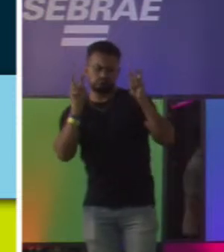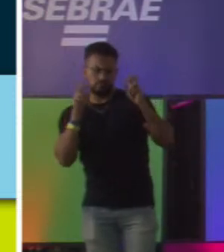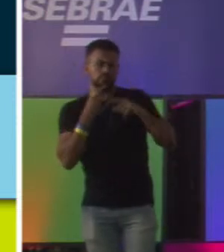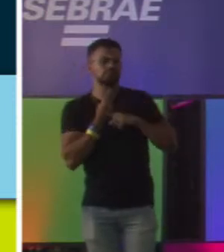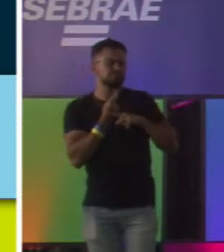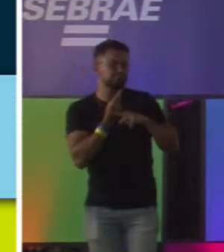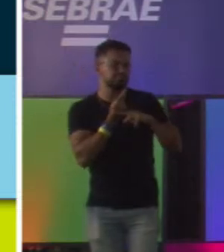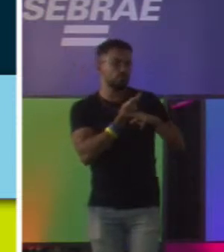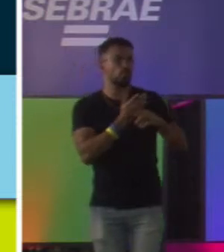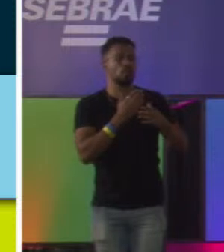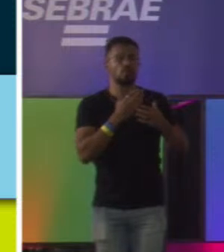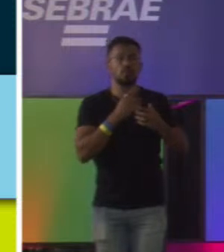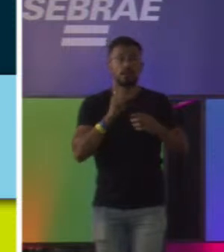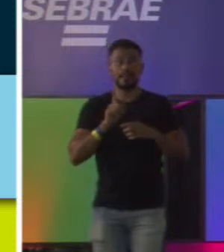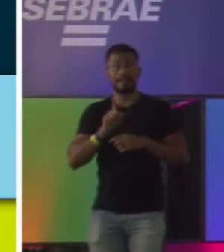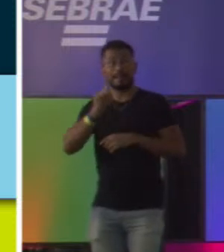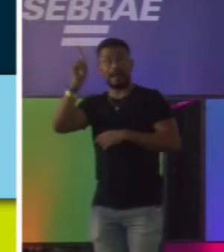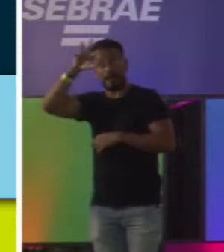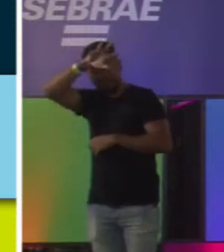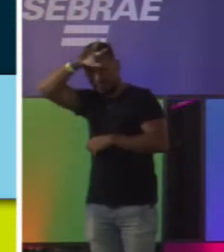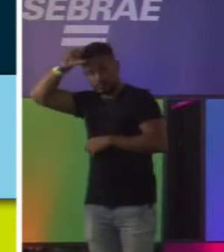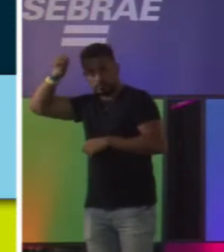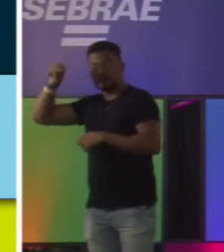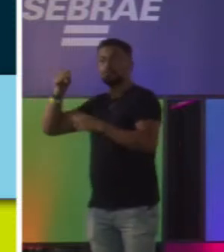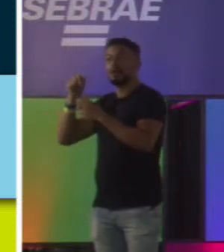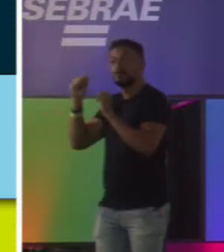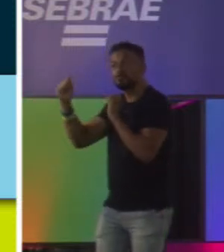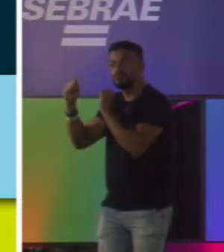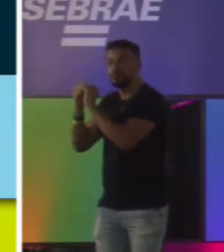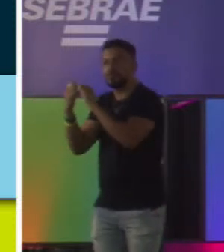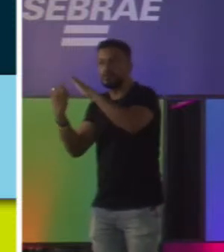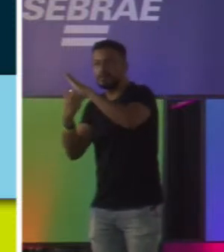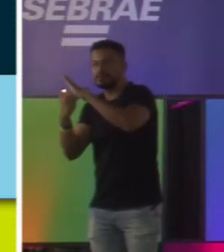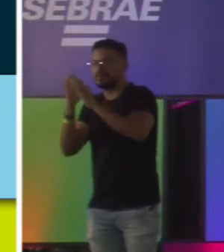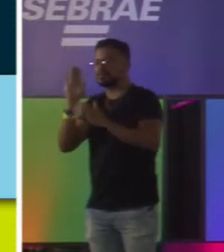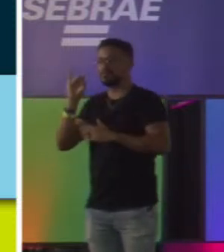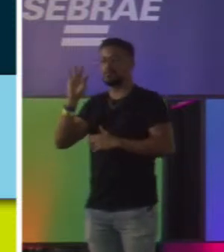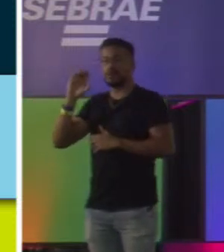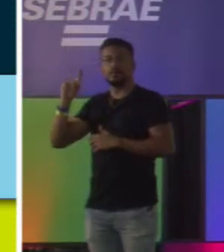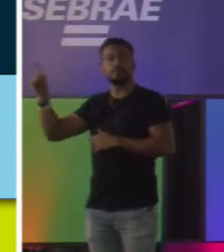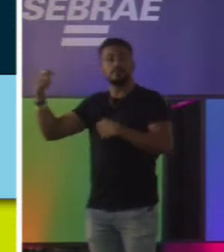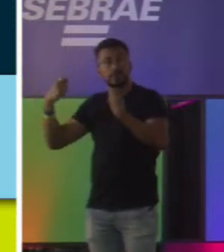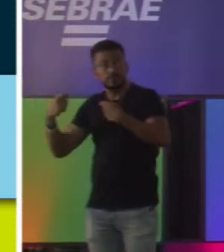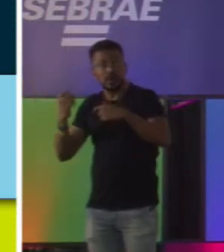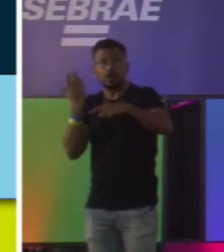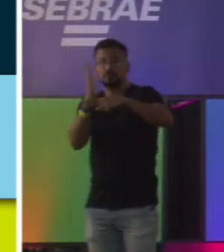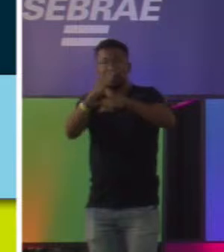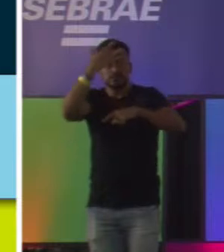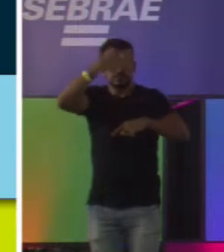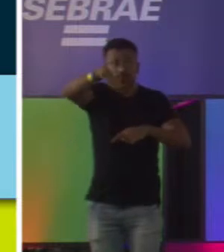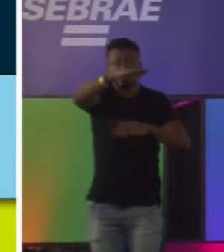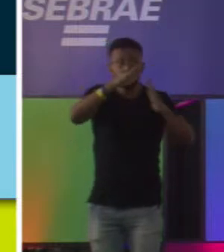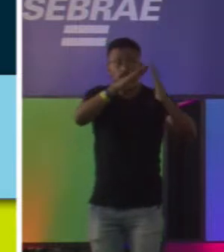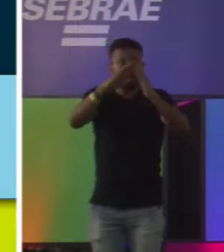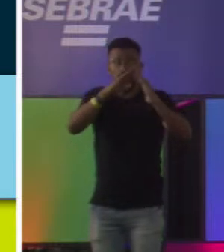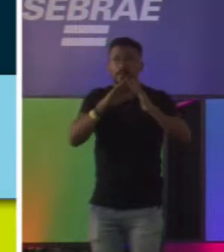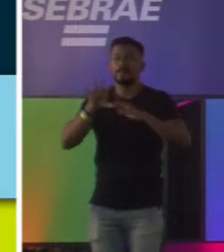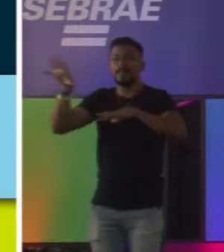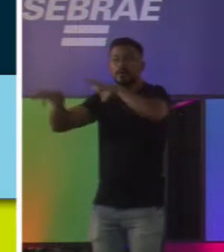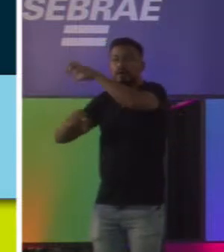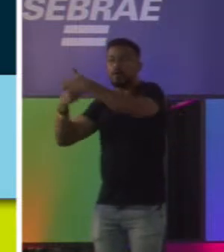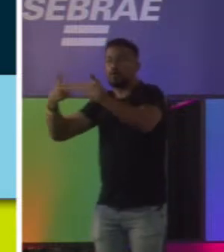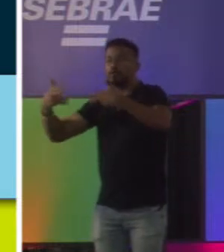biotecs que precisavam desses ribeirinhos pra conseguir pegar insumo pra fazer o que eles estavam querendo desenvolver como biotecnologia.